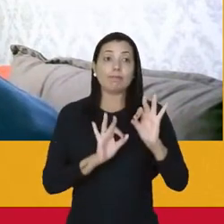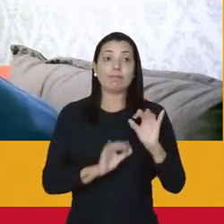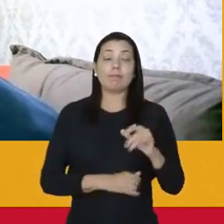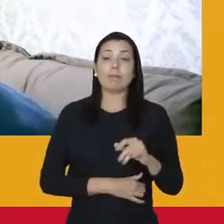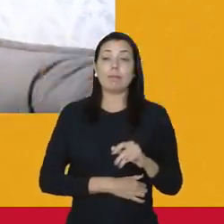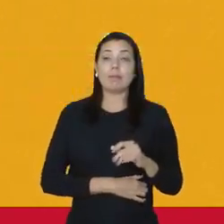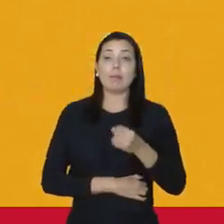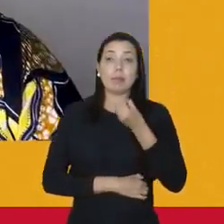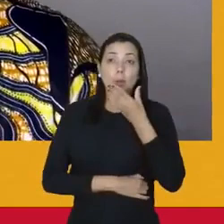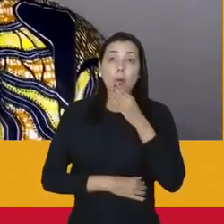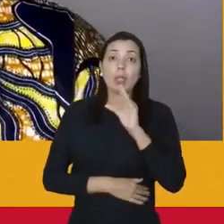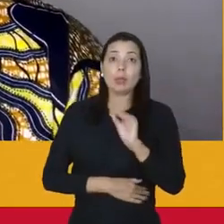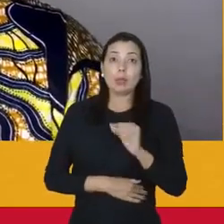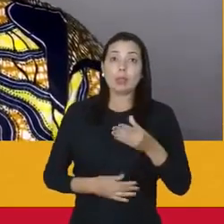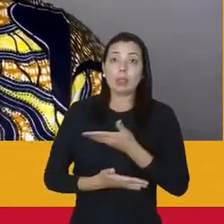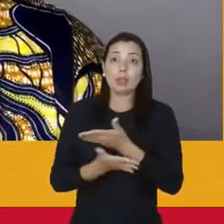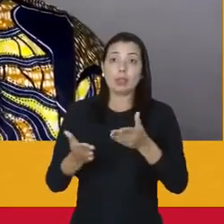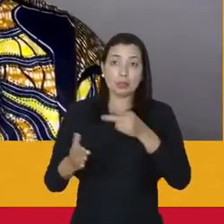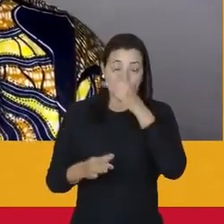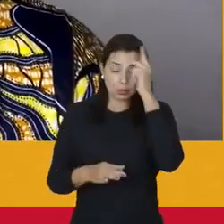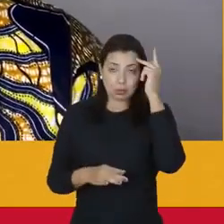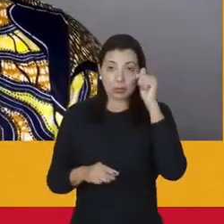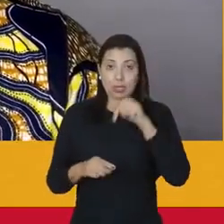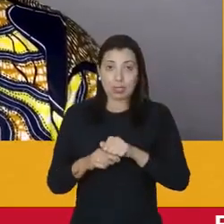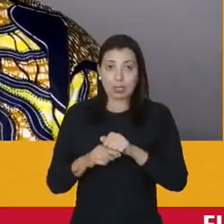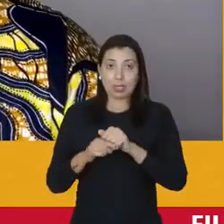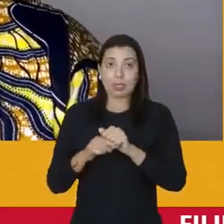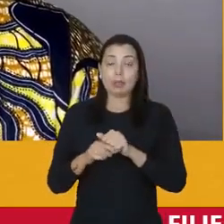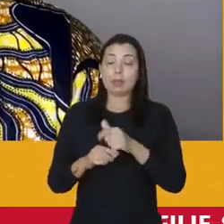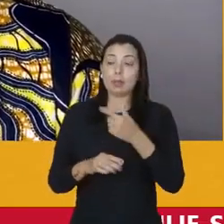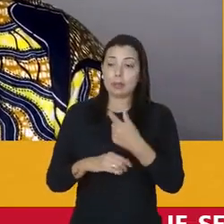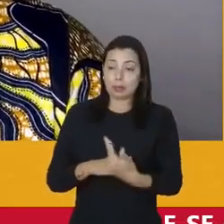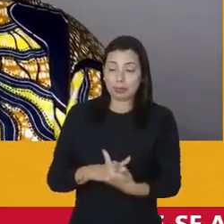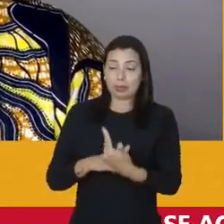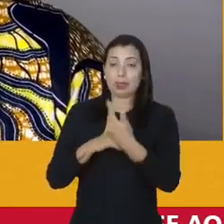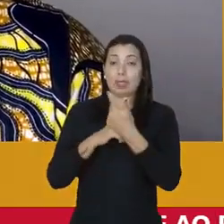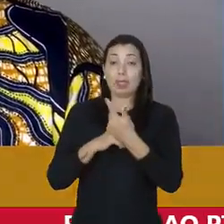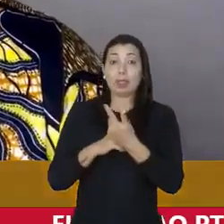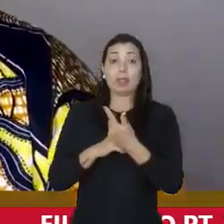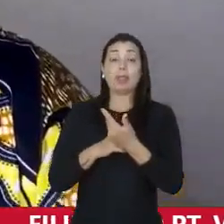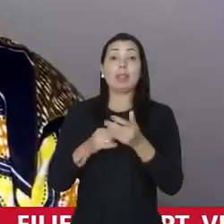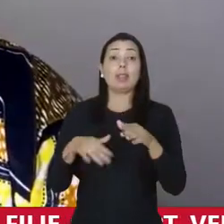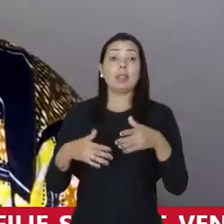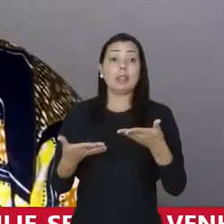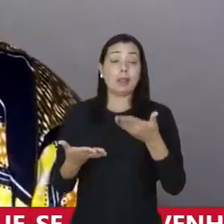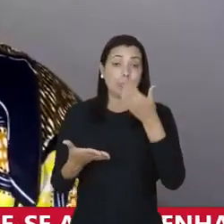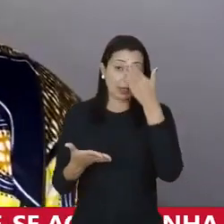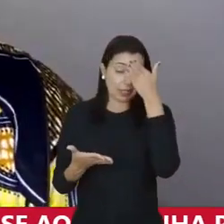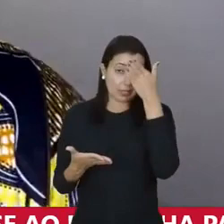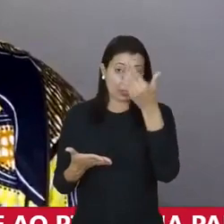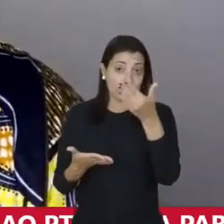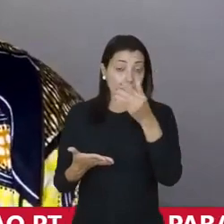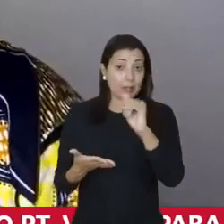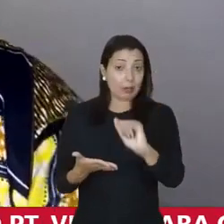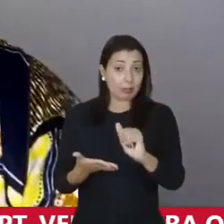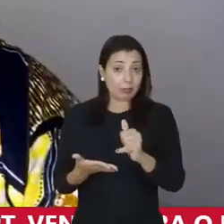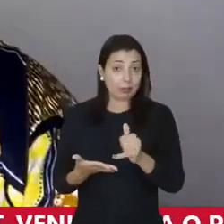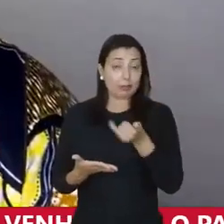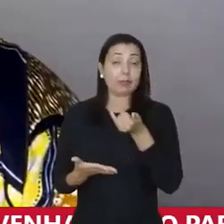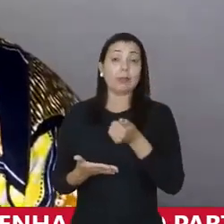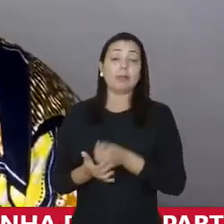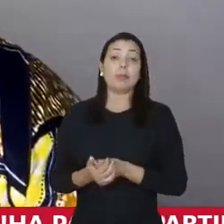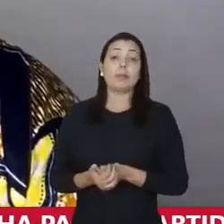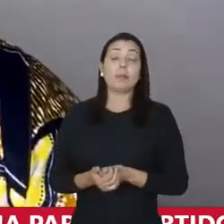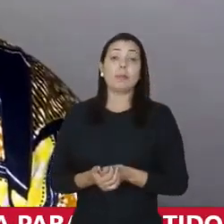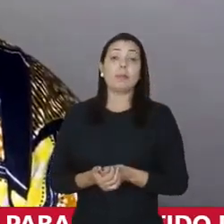Boa noite a todas as pessoas que estão aqui nos acompanhando. Antes de mais nada, agradecer a oportunidade de estar